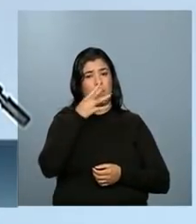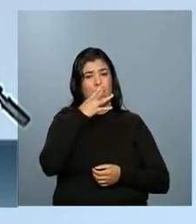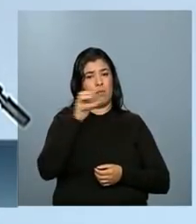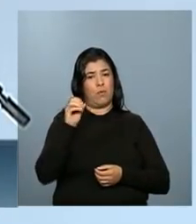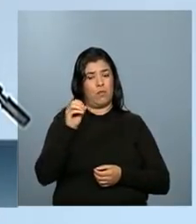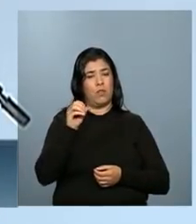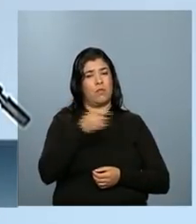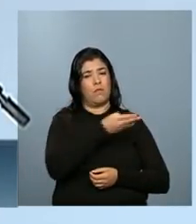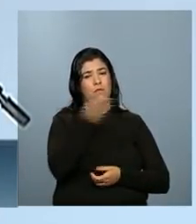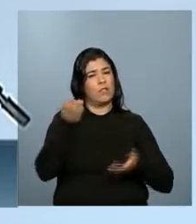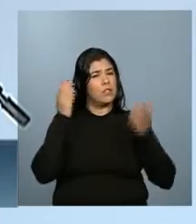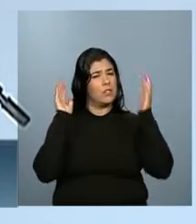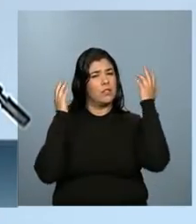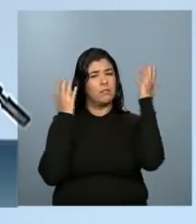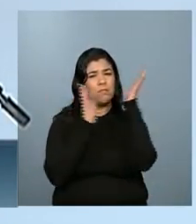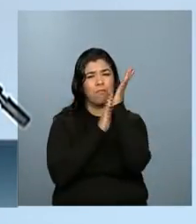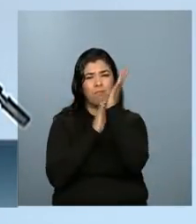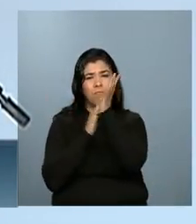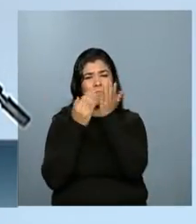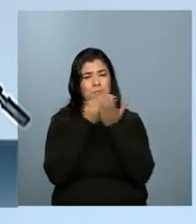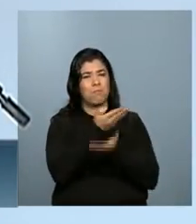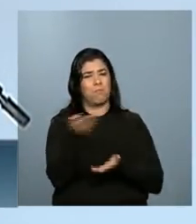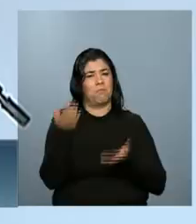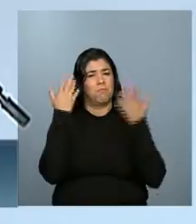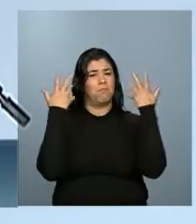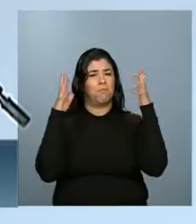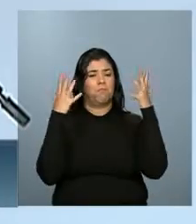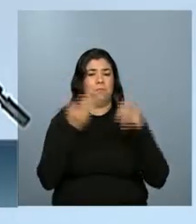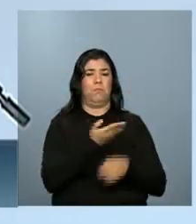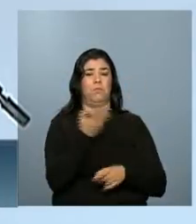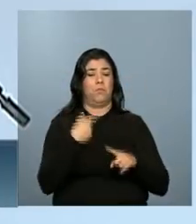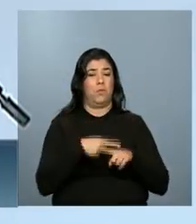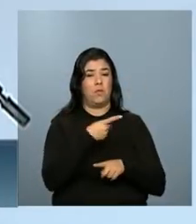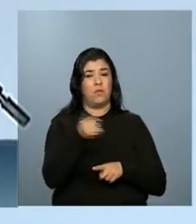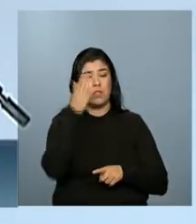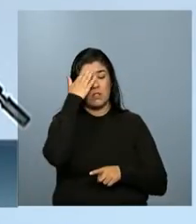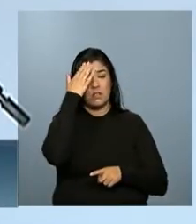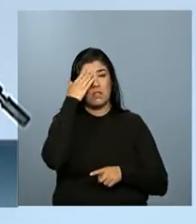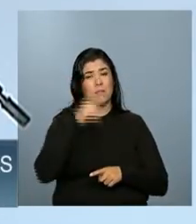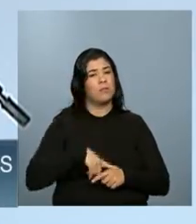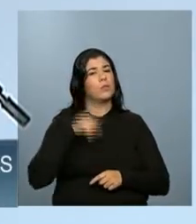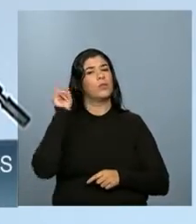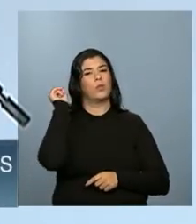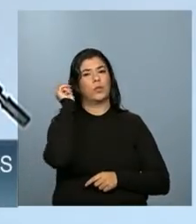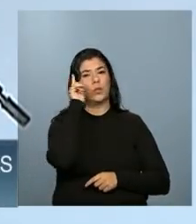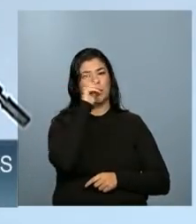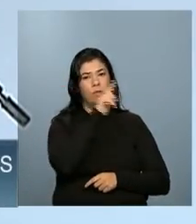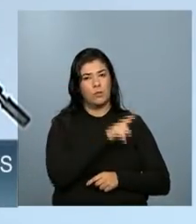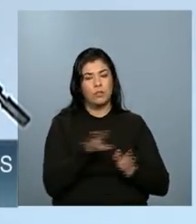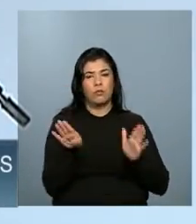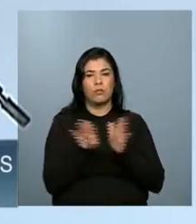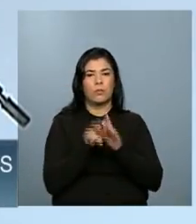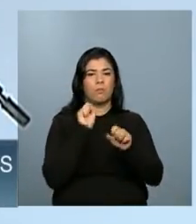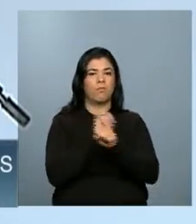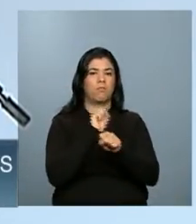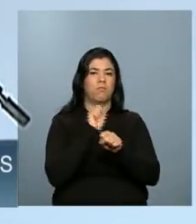merecem os parabéns. Vocês sabem o quanto foi difícil chegar ao dia de hoje.